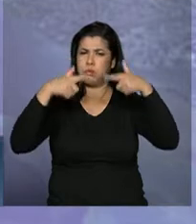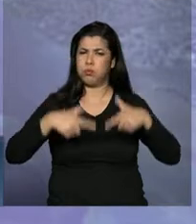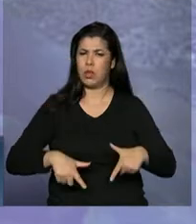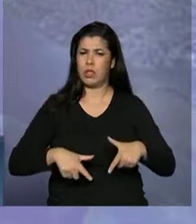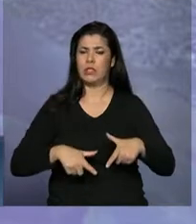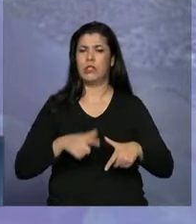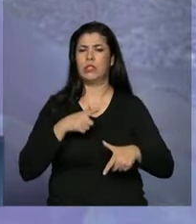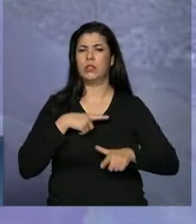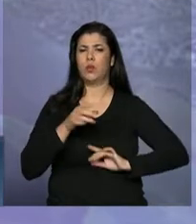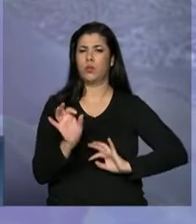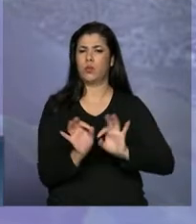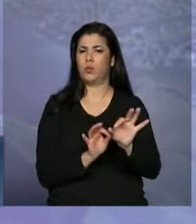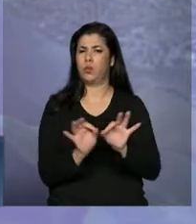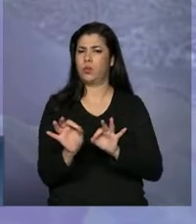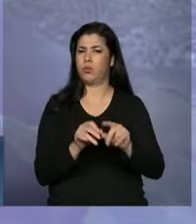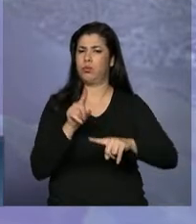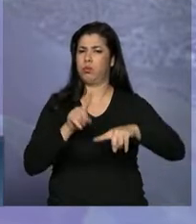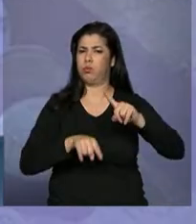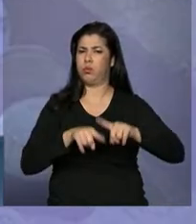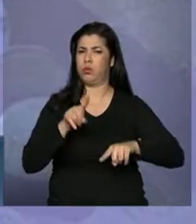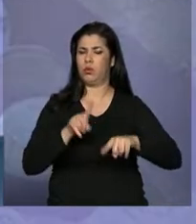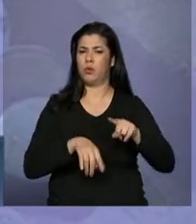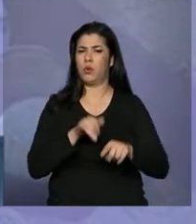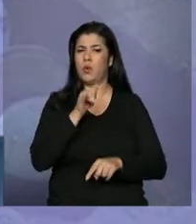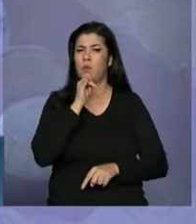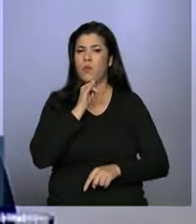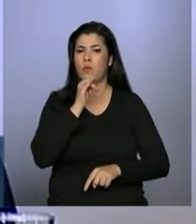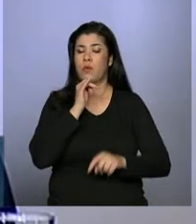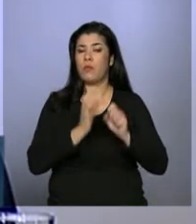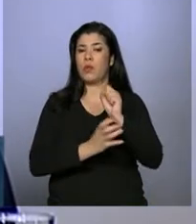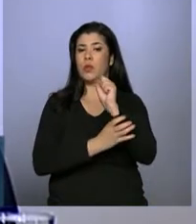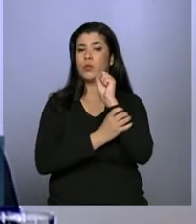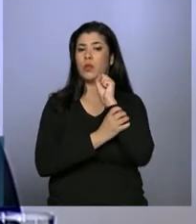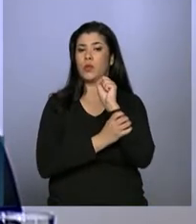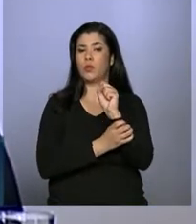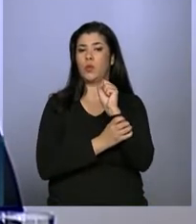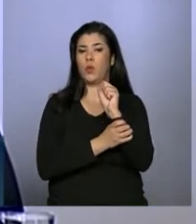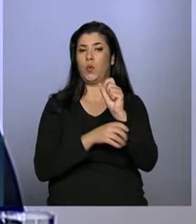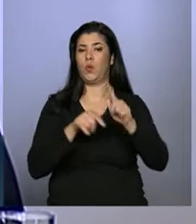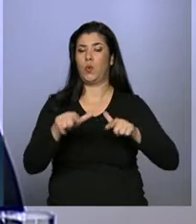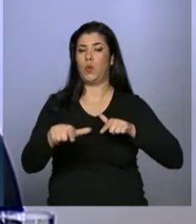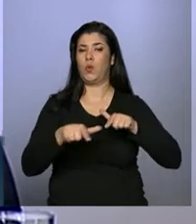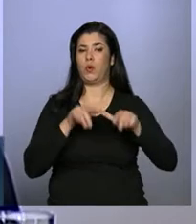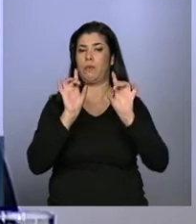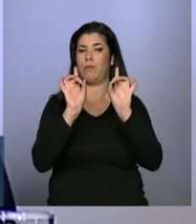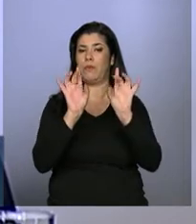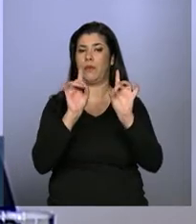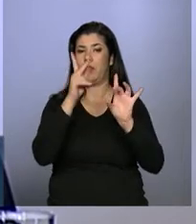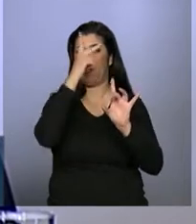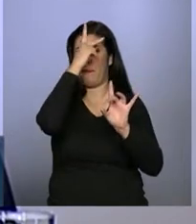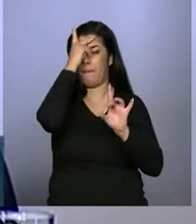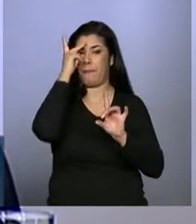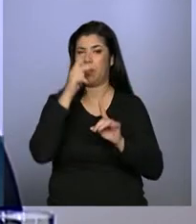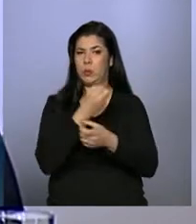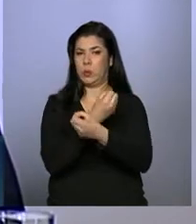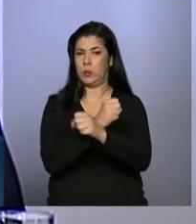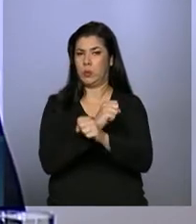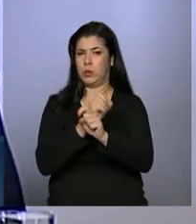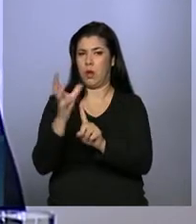articularam instrumentos como o seguro desemprego especial para o trabalhador resgatado